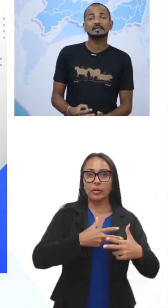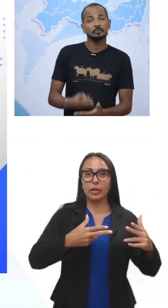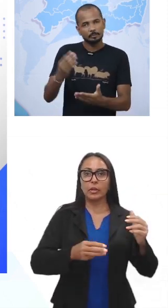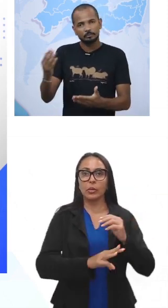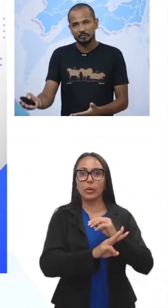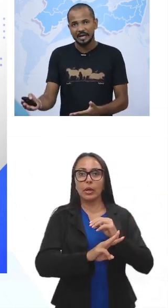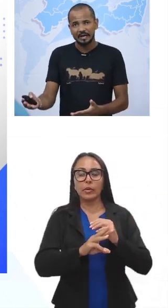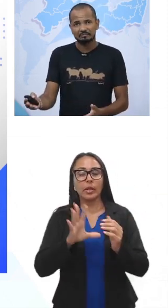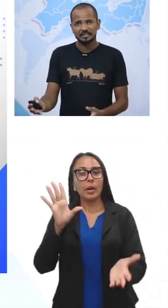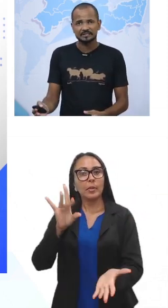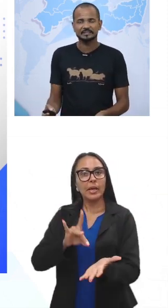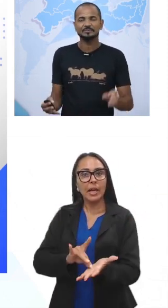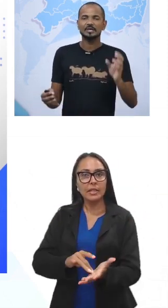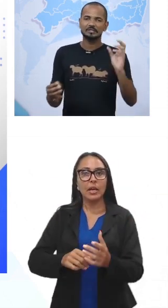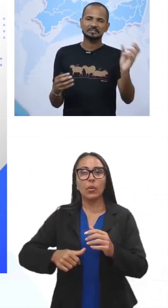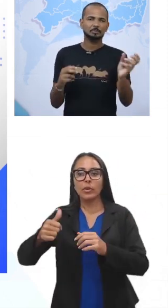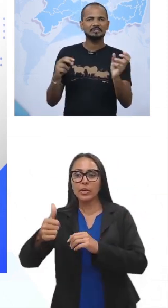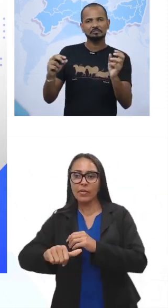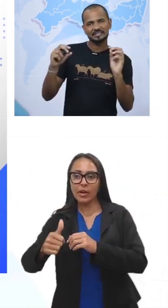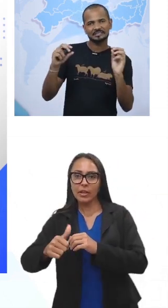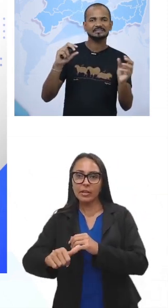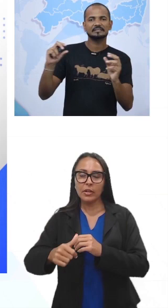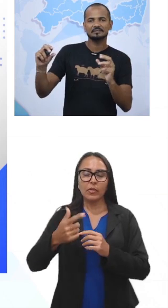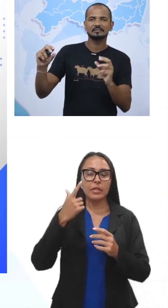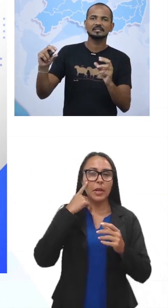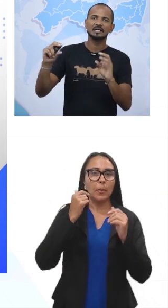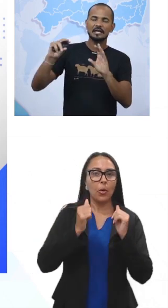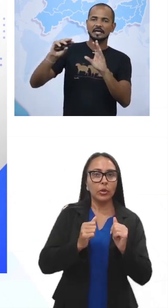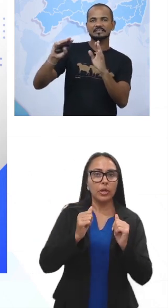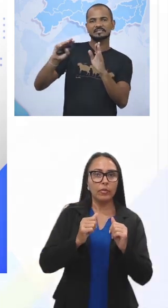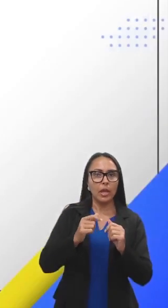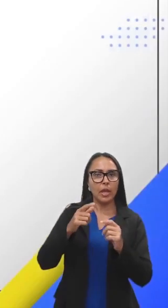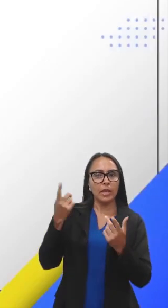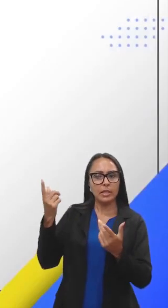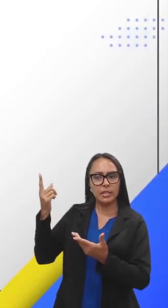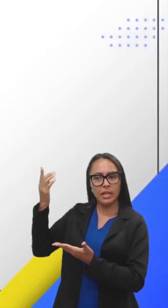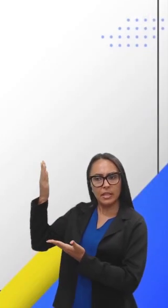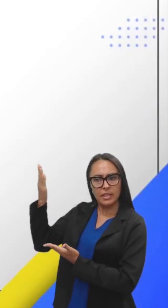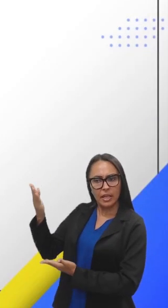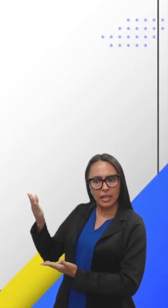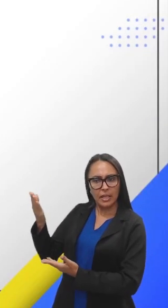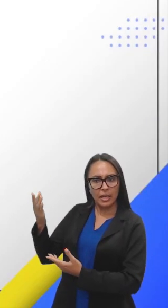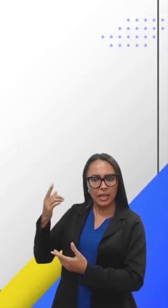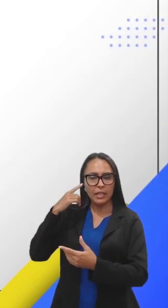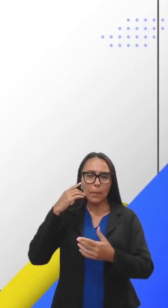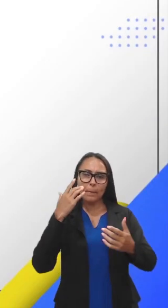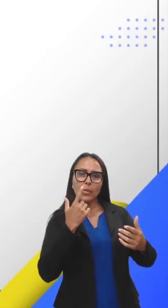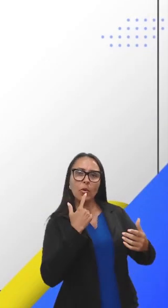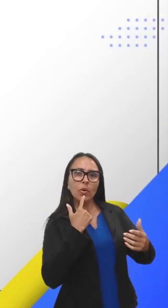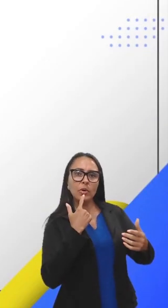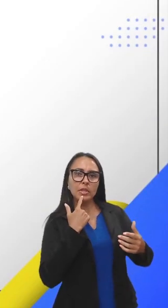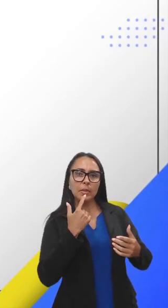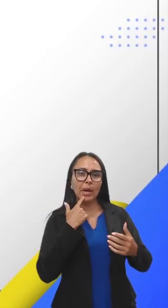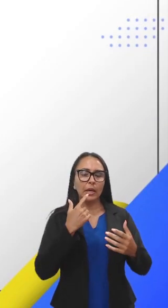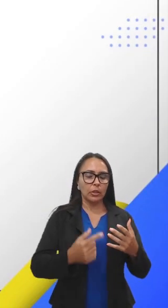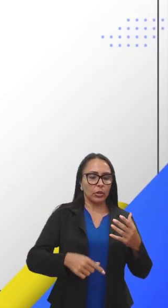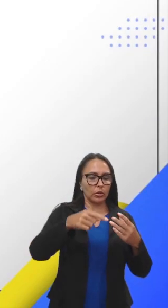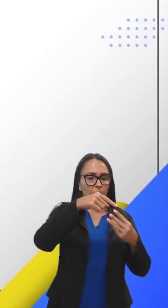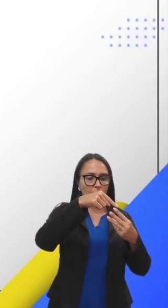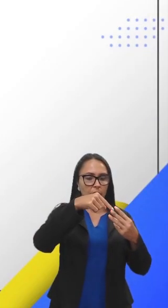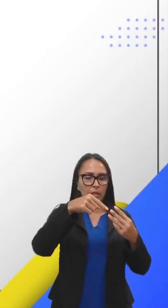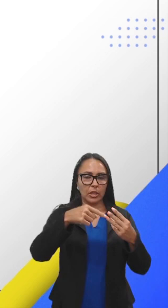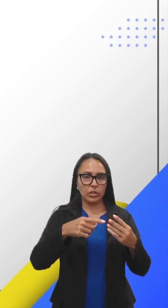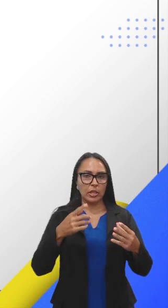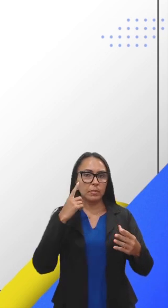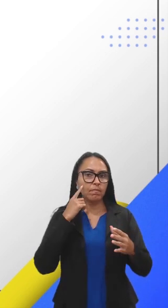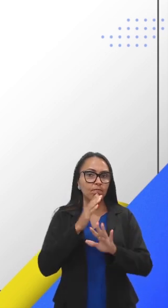aplicação e, por fim, a avaliação. E vocês podem ver que essas setinhas, elas estão próximas entre aplicar e avaliar, e não é